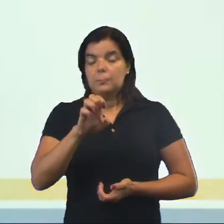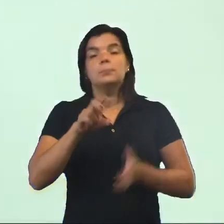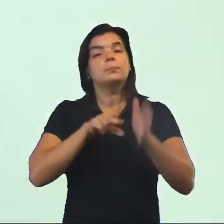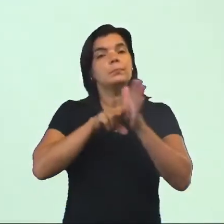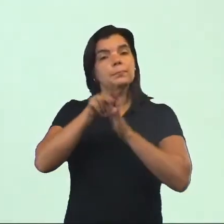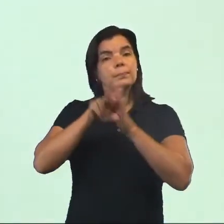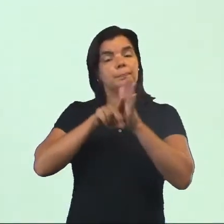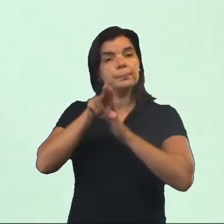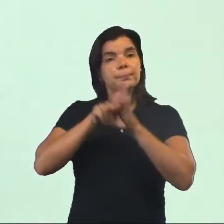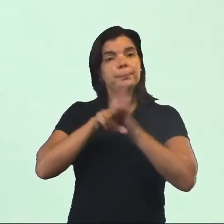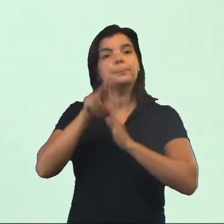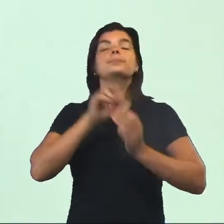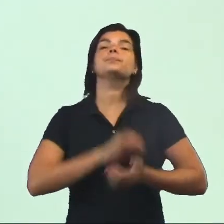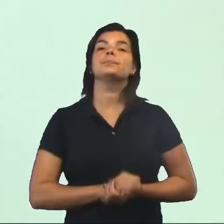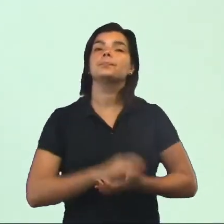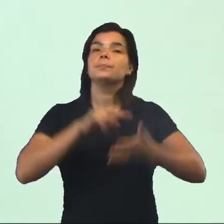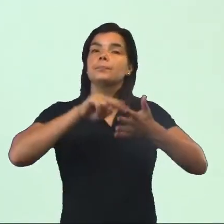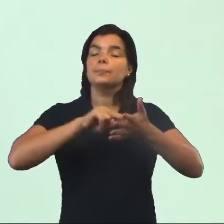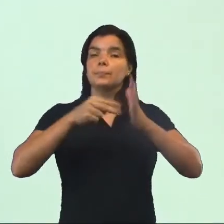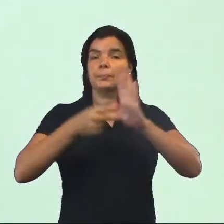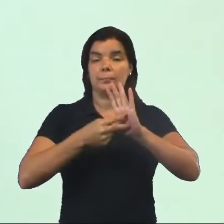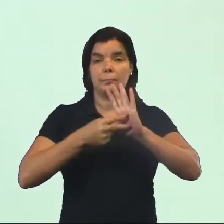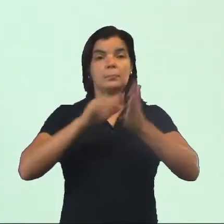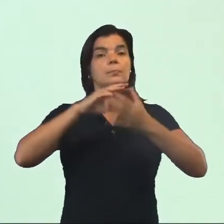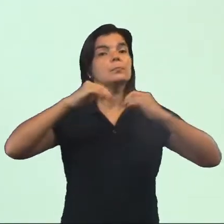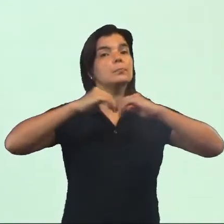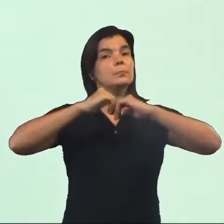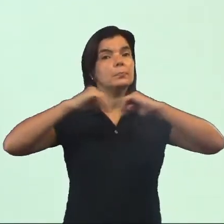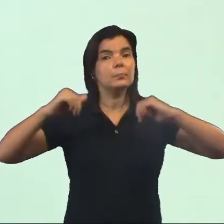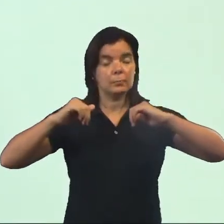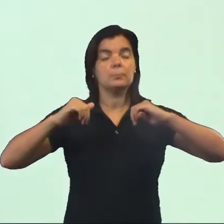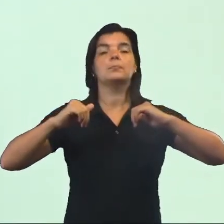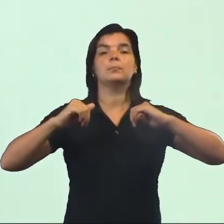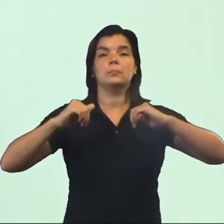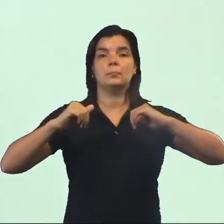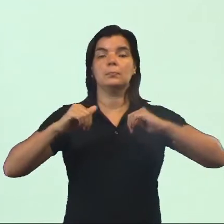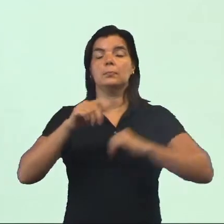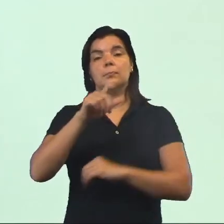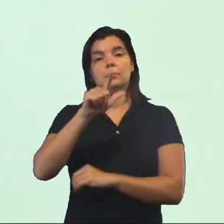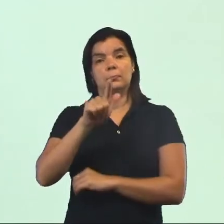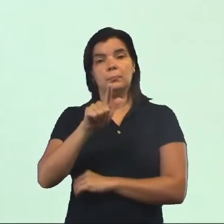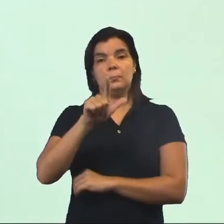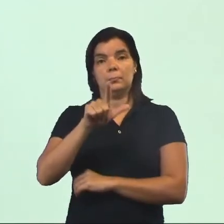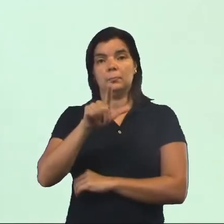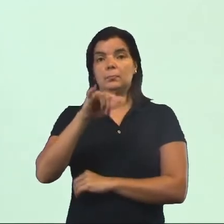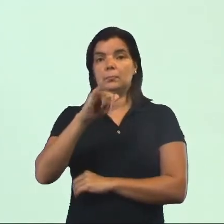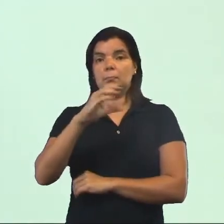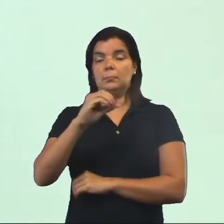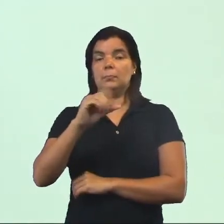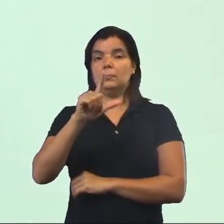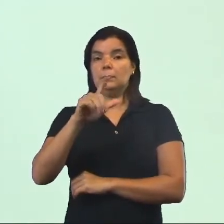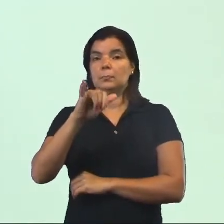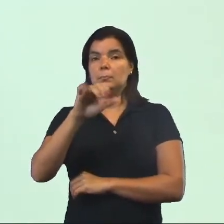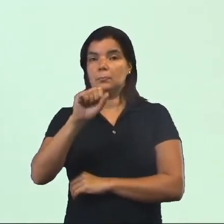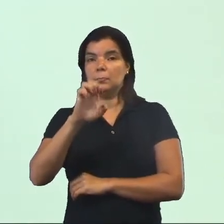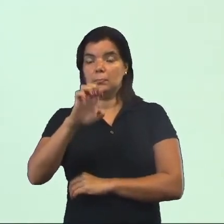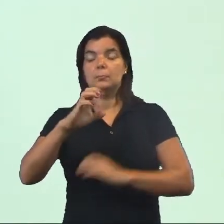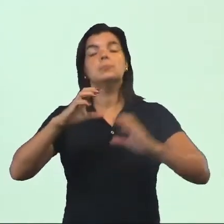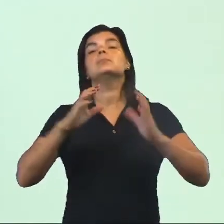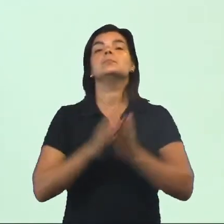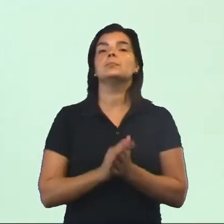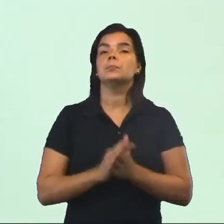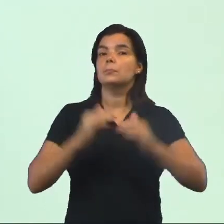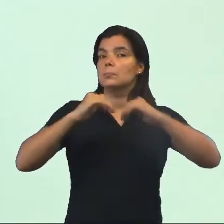biologia, ela significa quebra. Quebra. Então, glicólise, a sabe que vai ter uma quebra. Quebra de quê? Esse